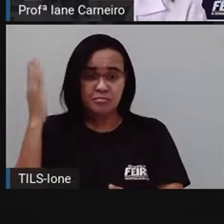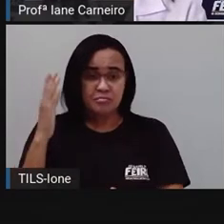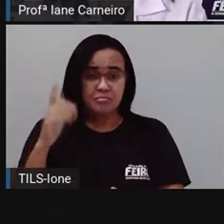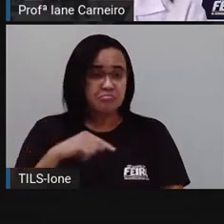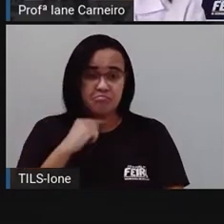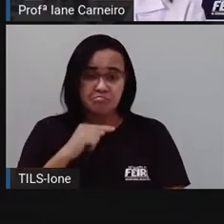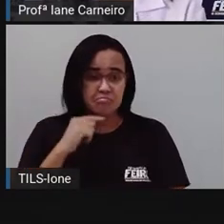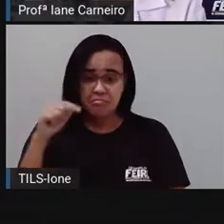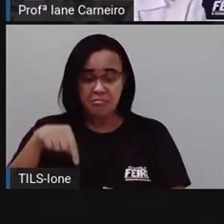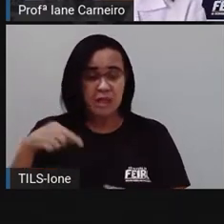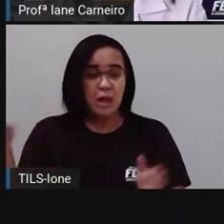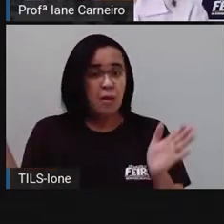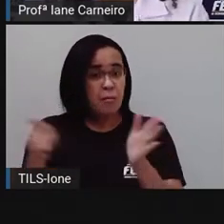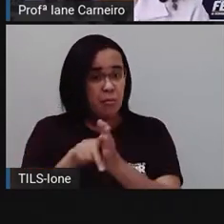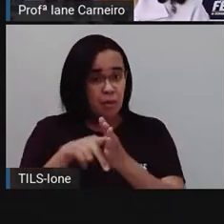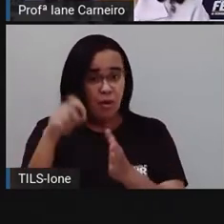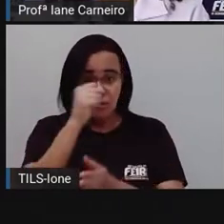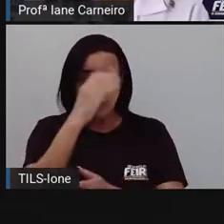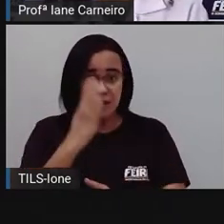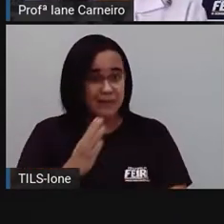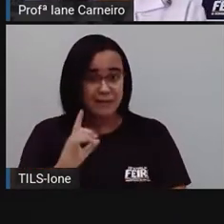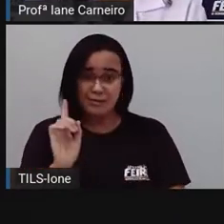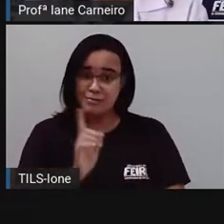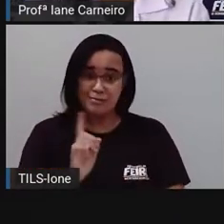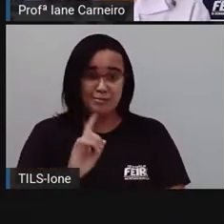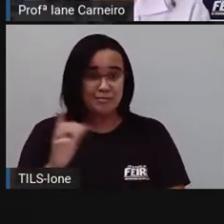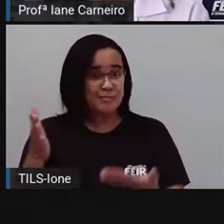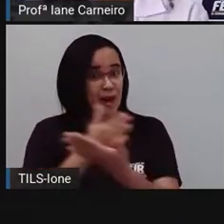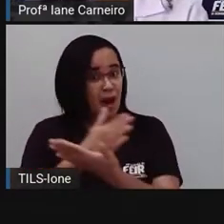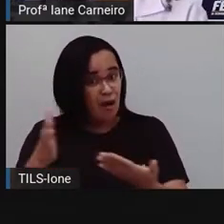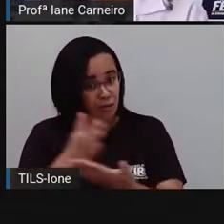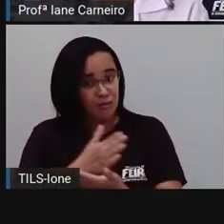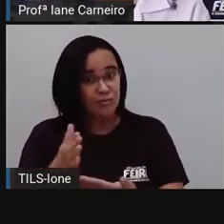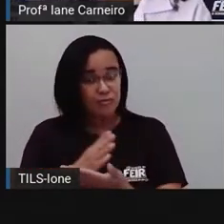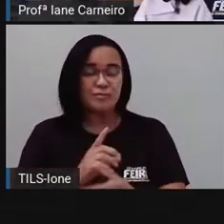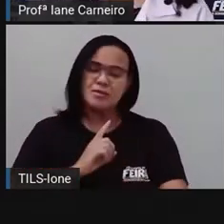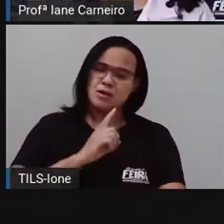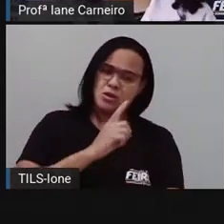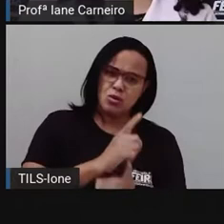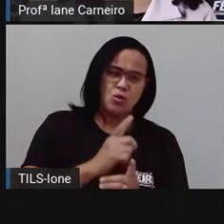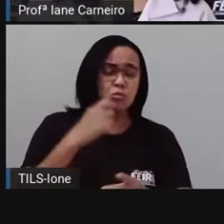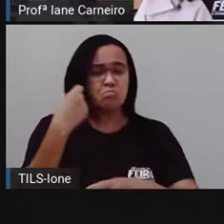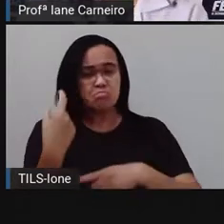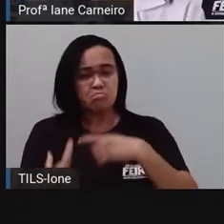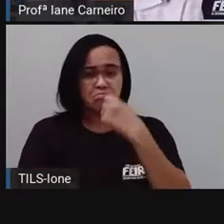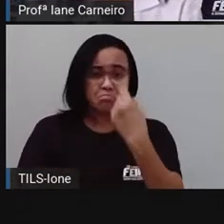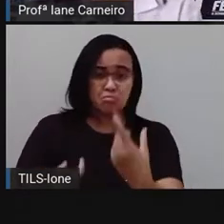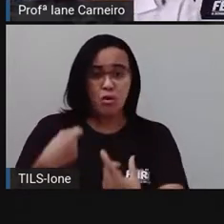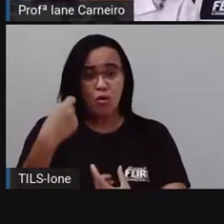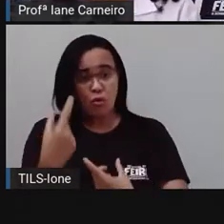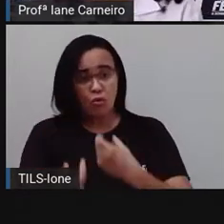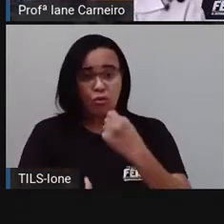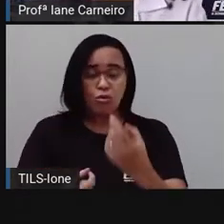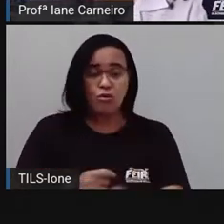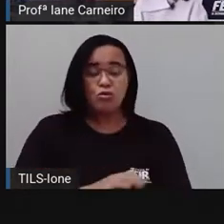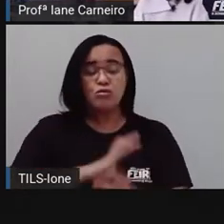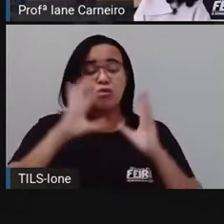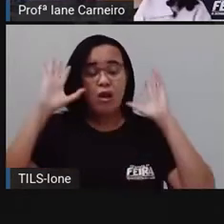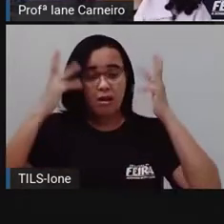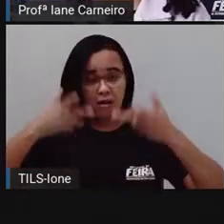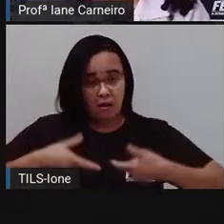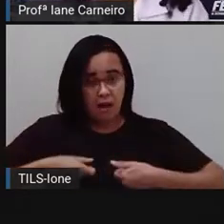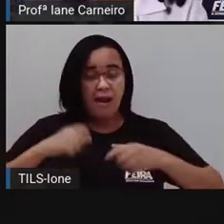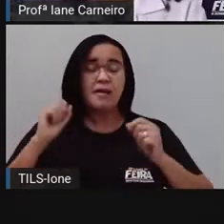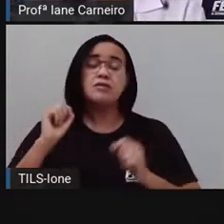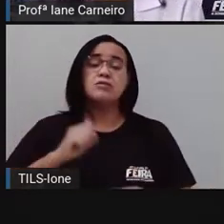típicos aqui do Brasil, né? A gente até encontra, por exemplo, o camelo, né? O leão, a gente encontra aqui no